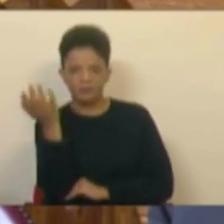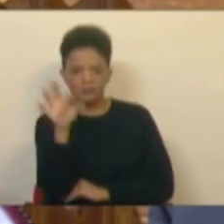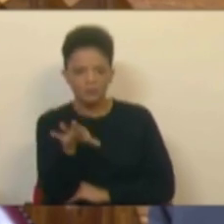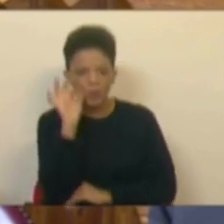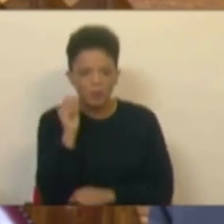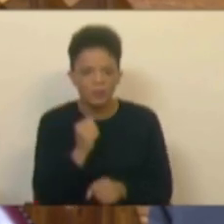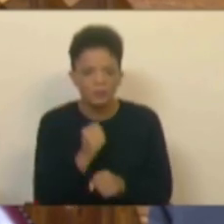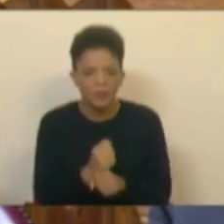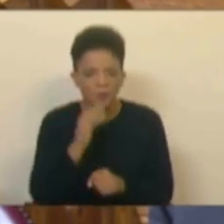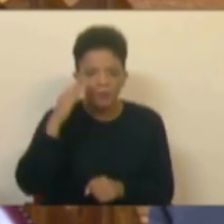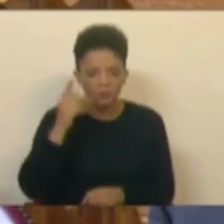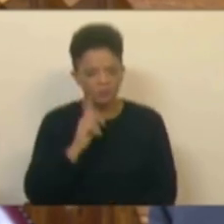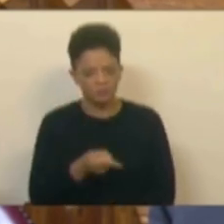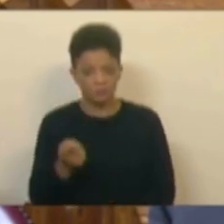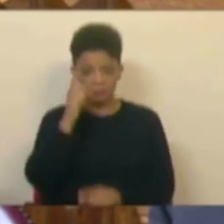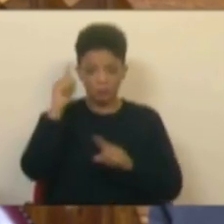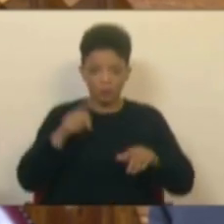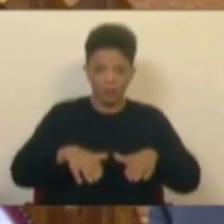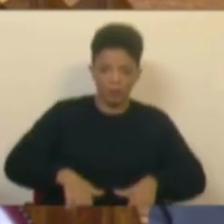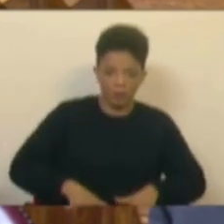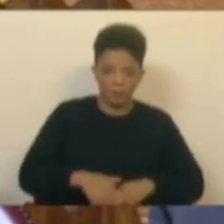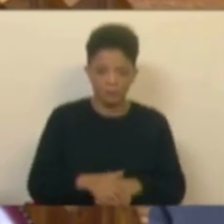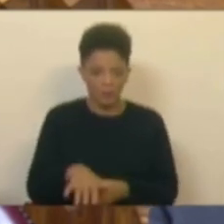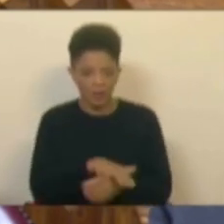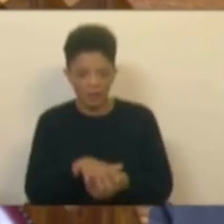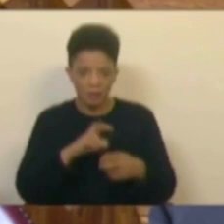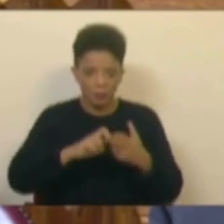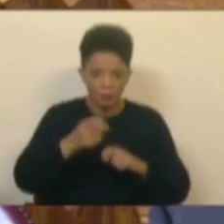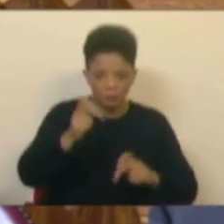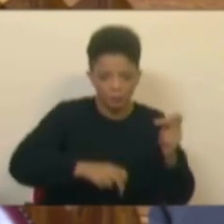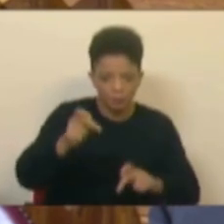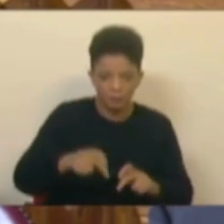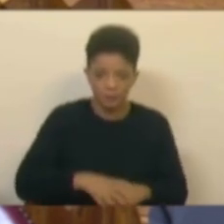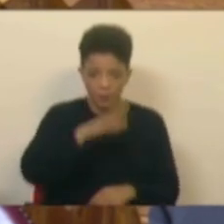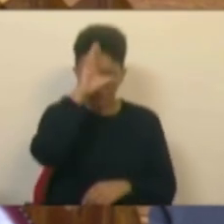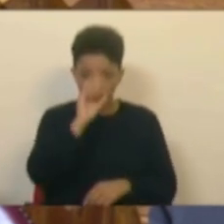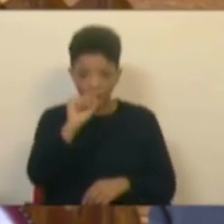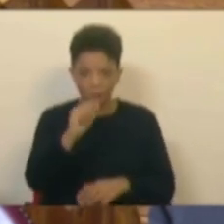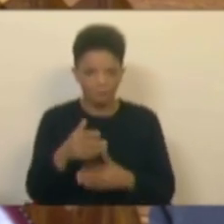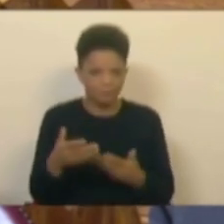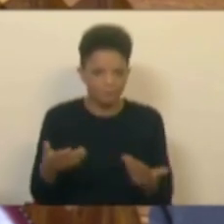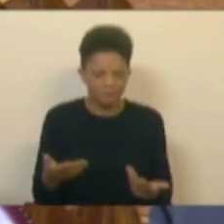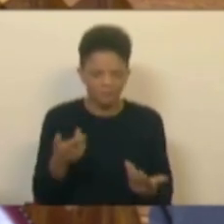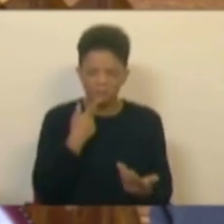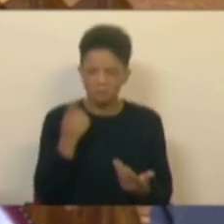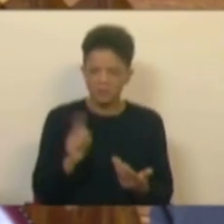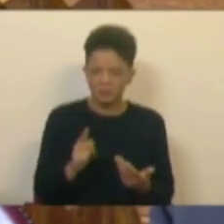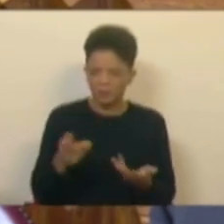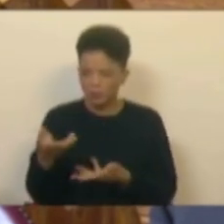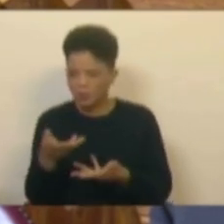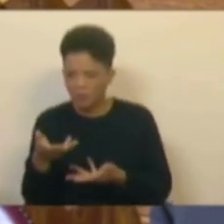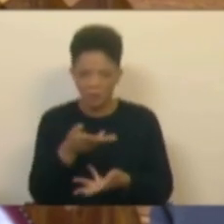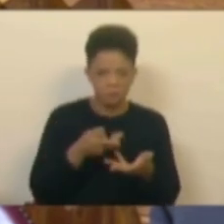uma carreira. O que é que vê? Os professores em greve, um setor cheio de problemas, um governo que não se percebe se negocia ou